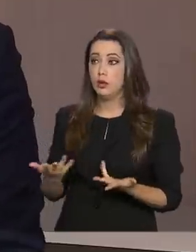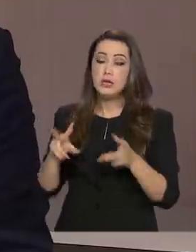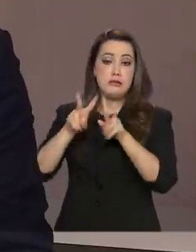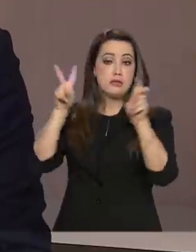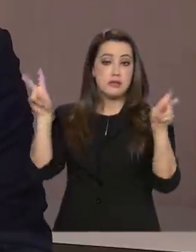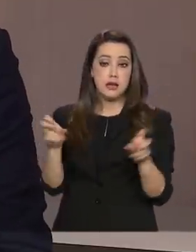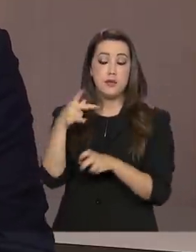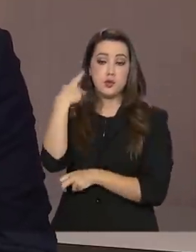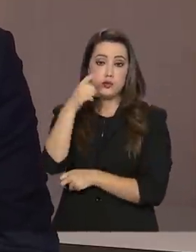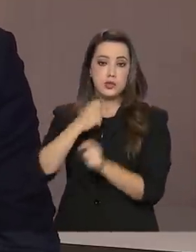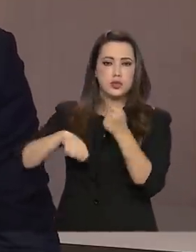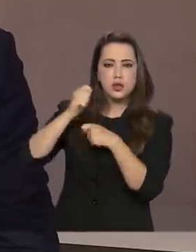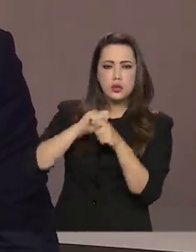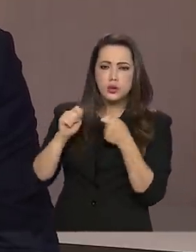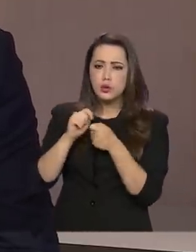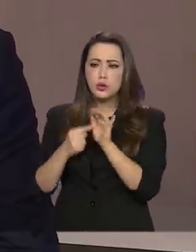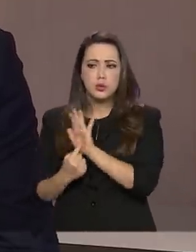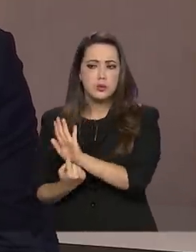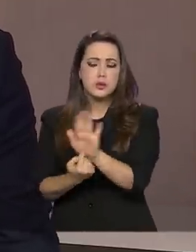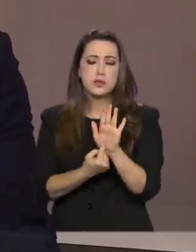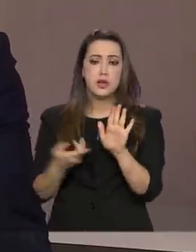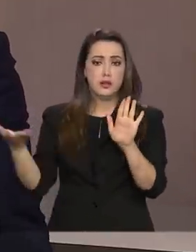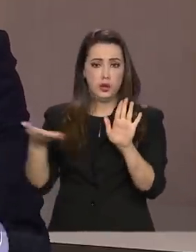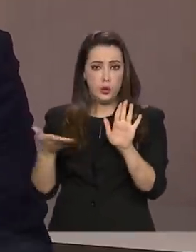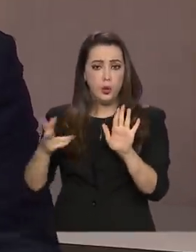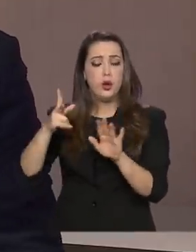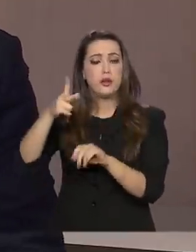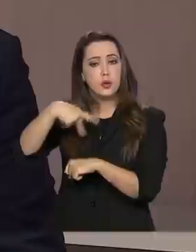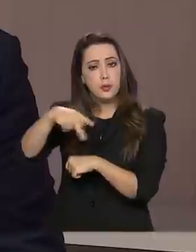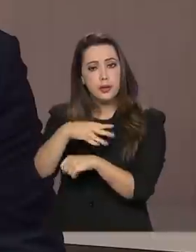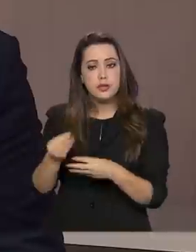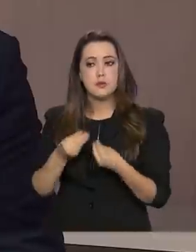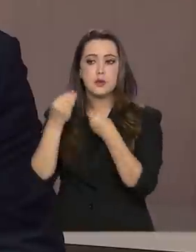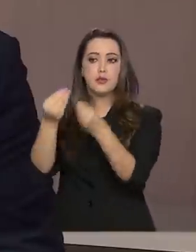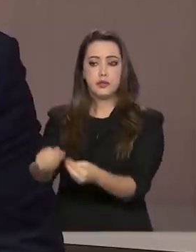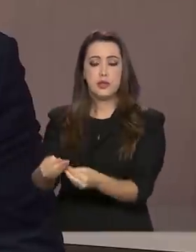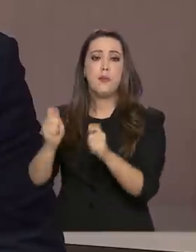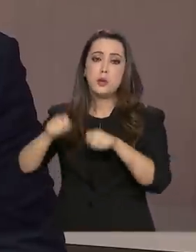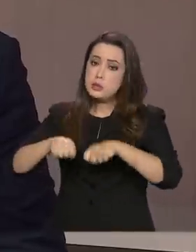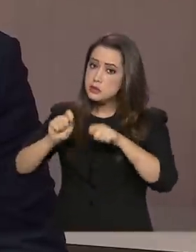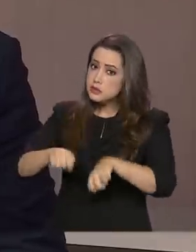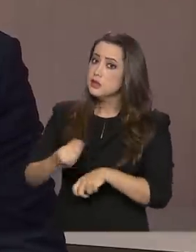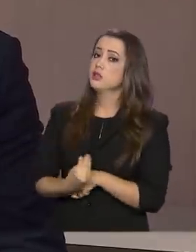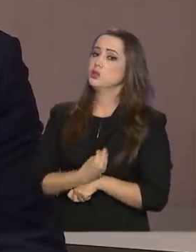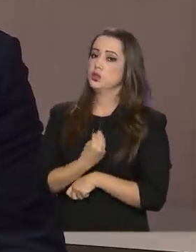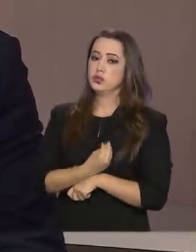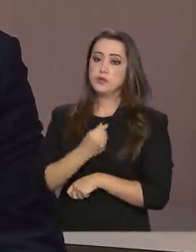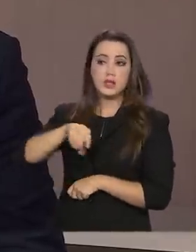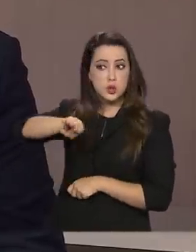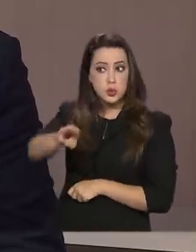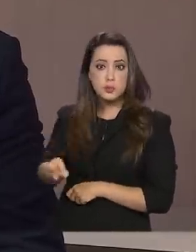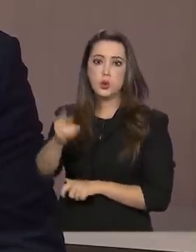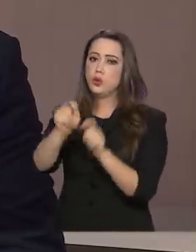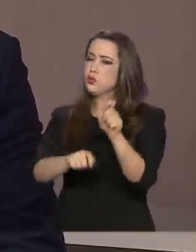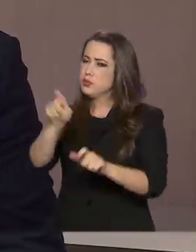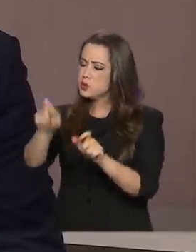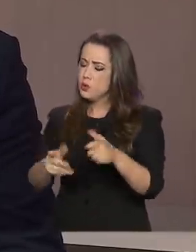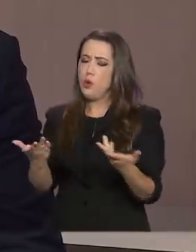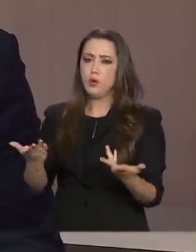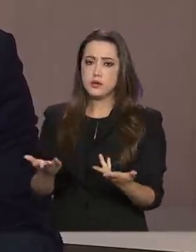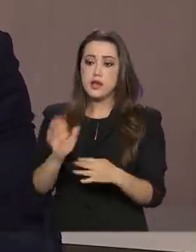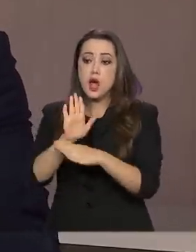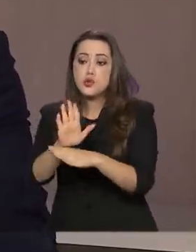econômicas colocadas em prática no país para garantir o sustento de milhões de pessoas, como eu falei agora no início, o